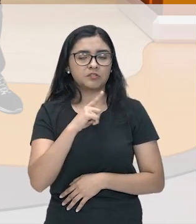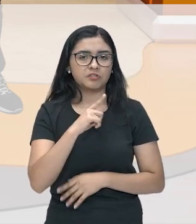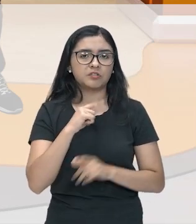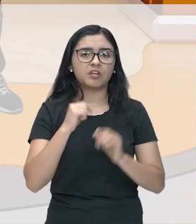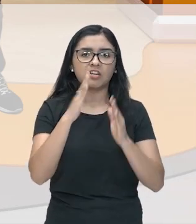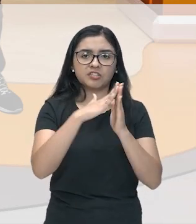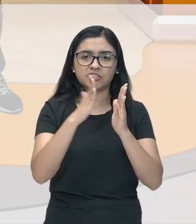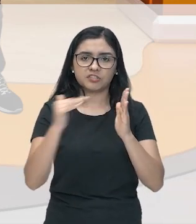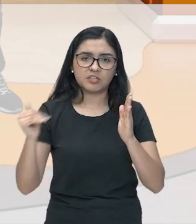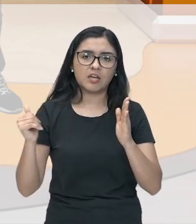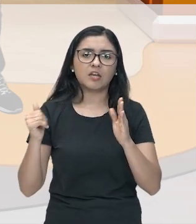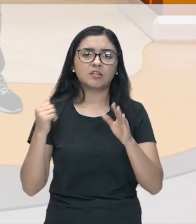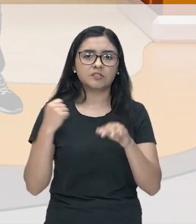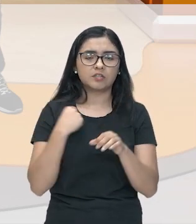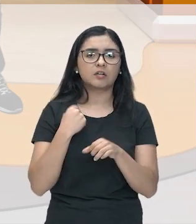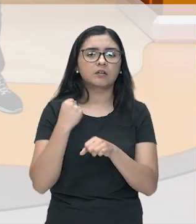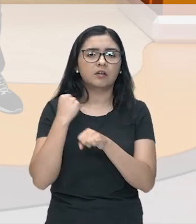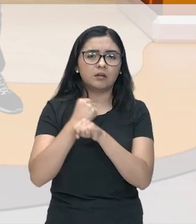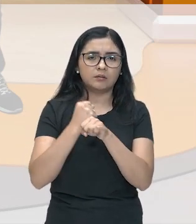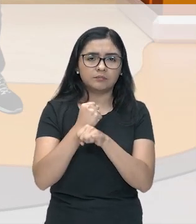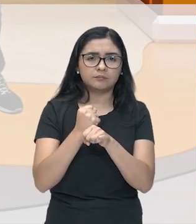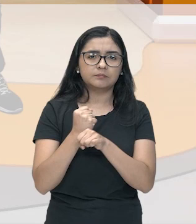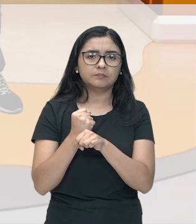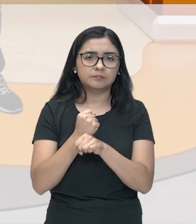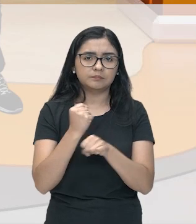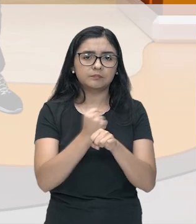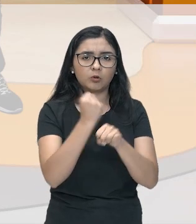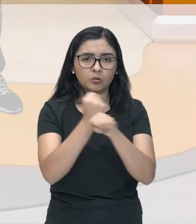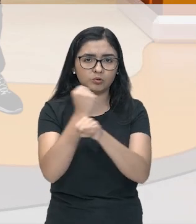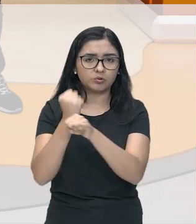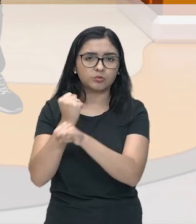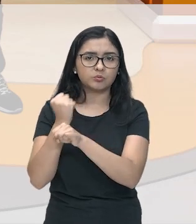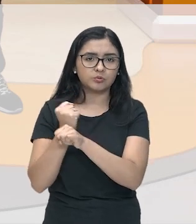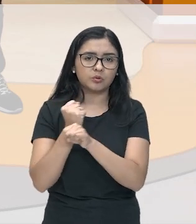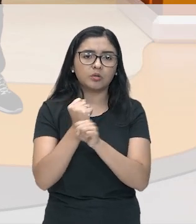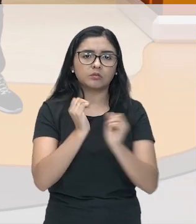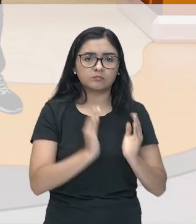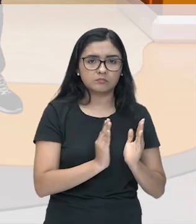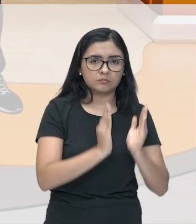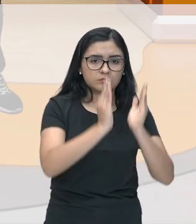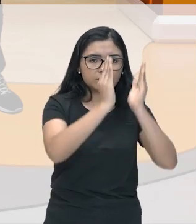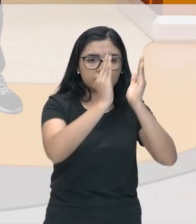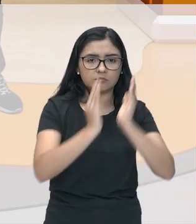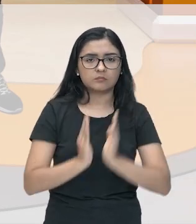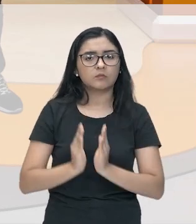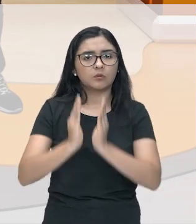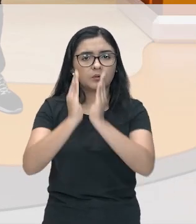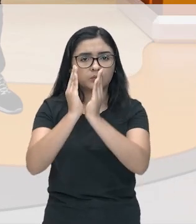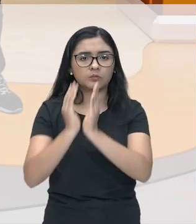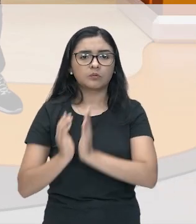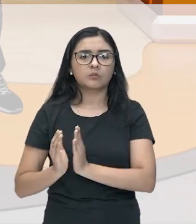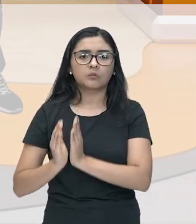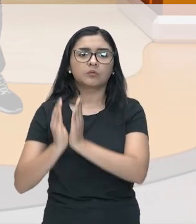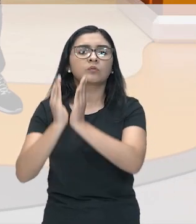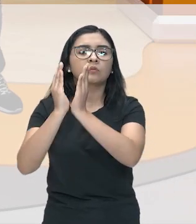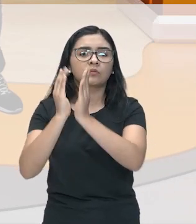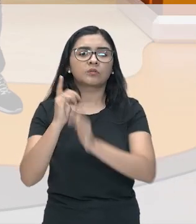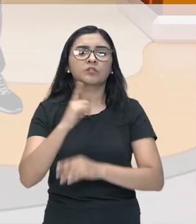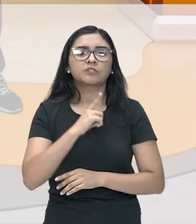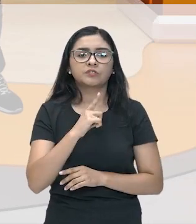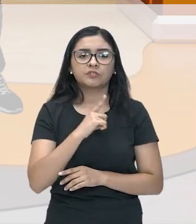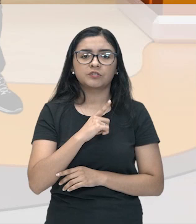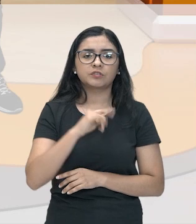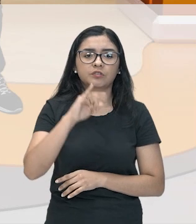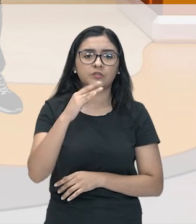duradouros notadamente através das colunas jônicas, dóricas e coríntias presentes nos